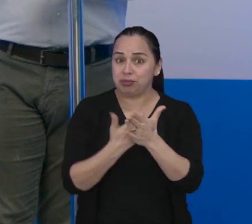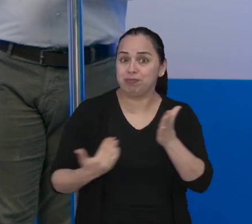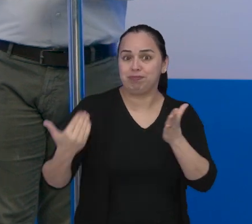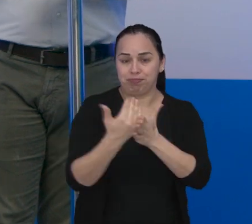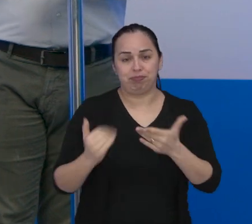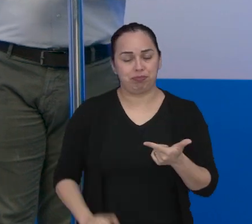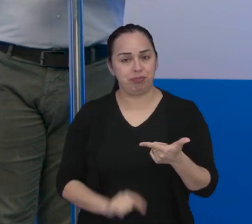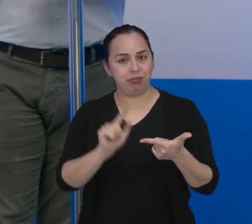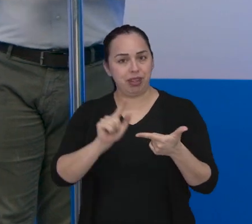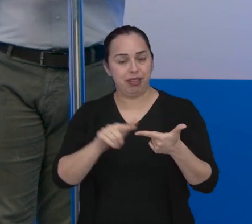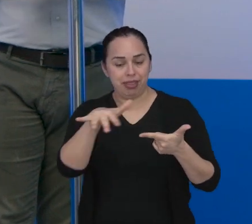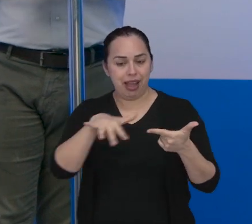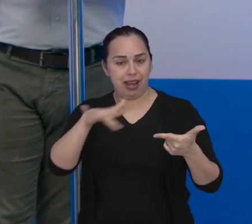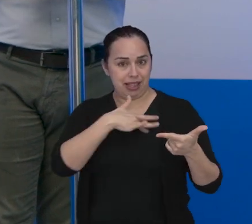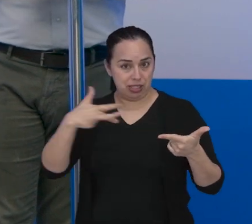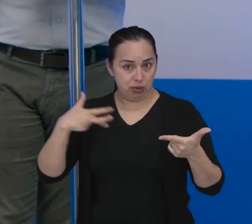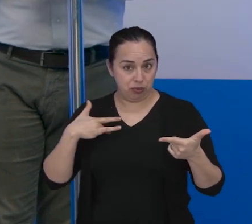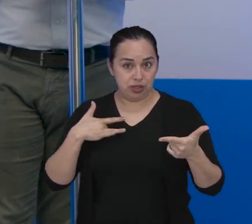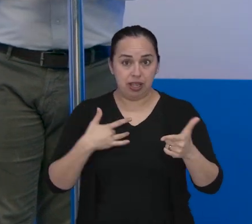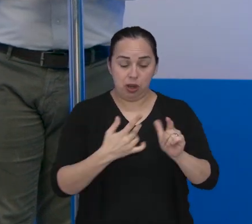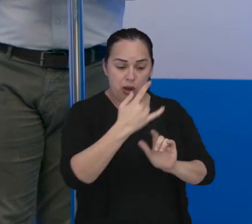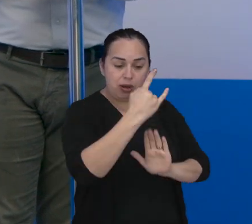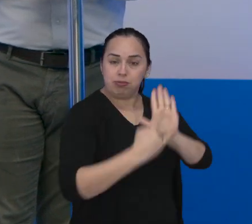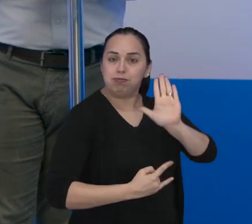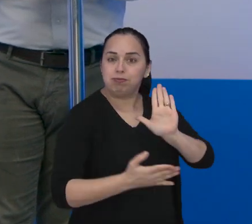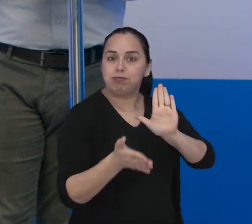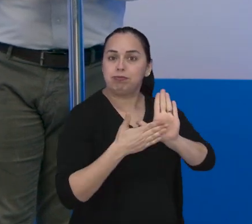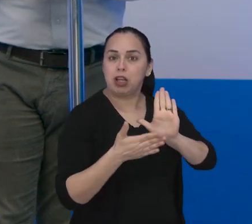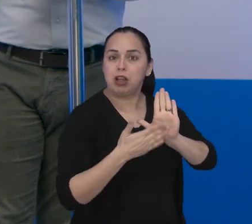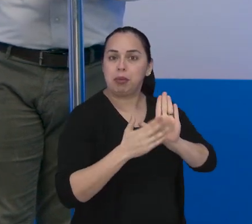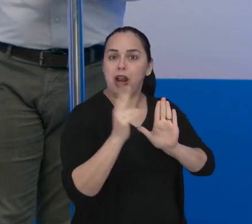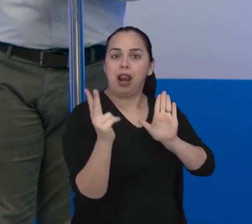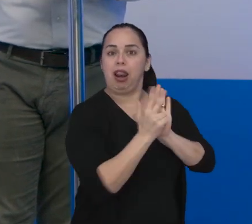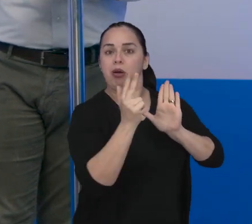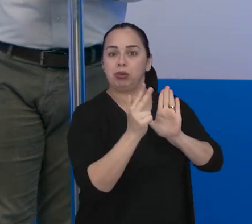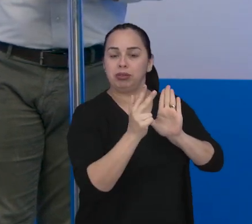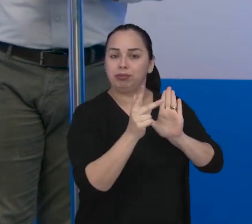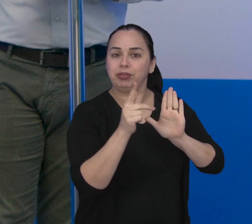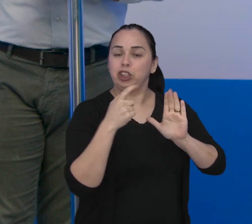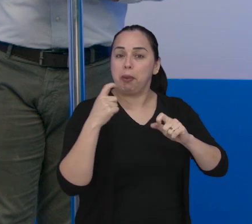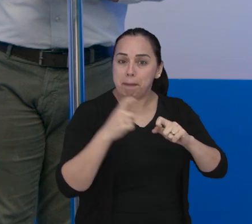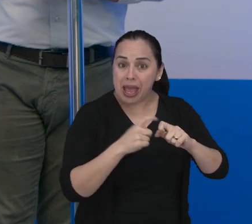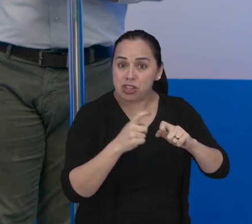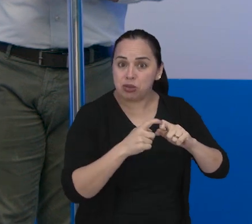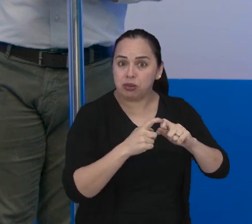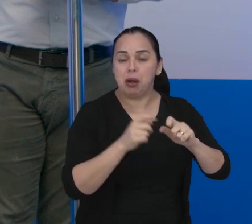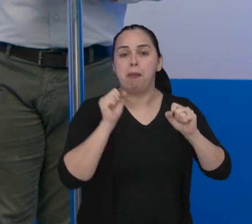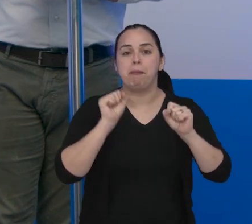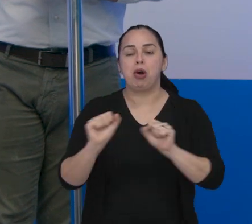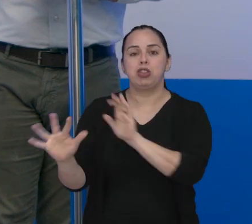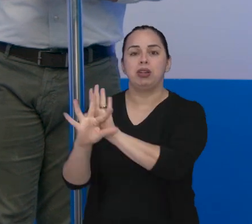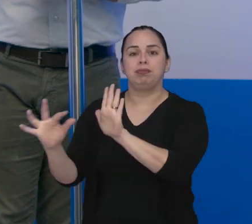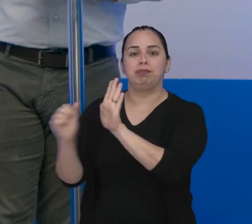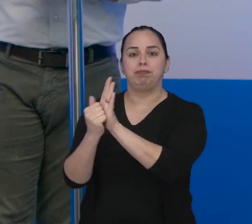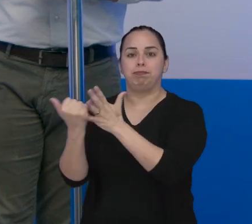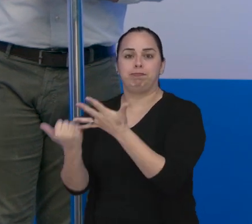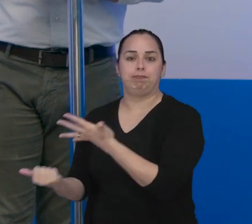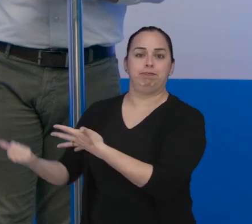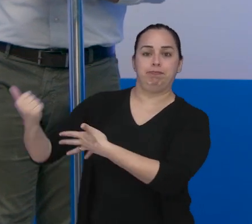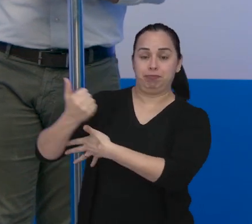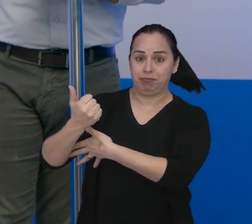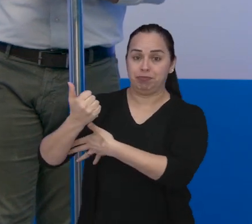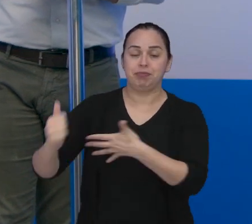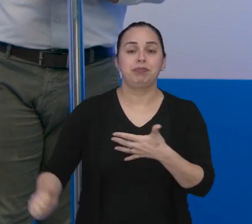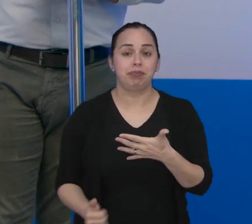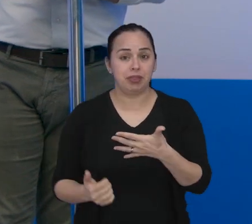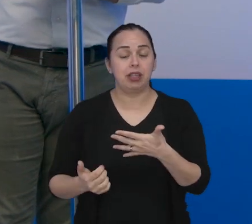Já na saúde, quem tiver recomendação médica para a prática de esportes terá prioridade para se inscrever nas atividades e programas oferecidos